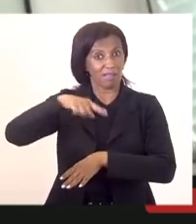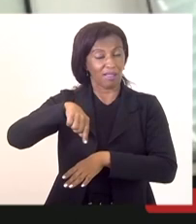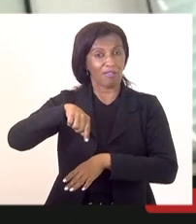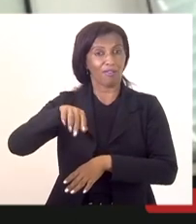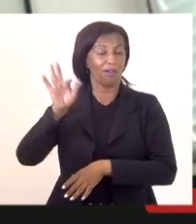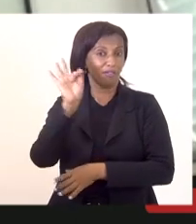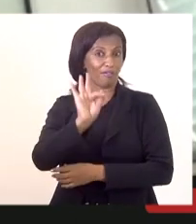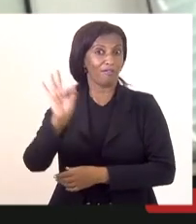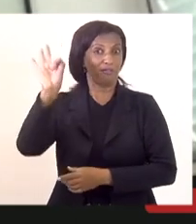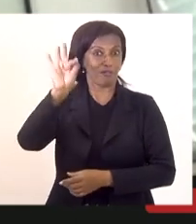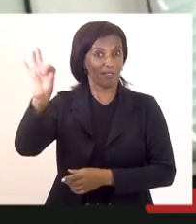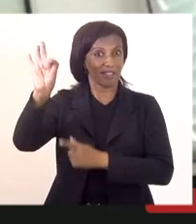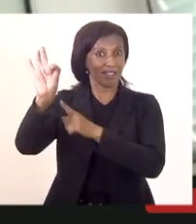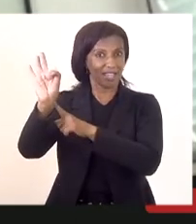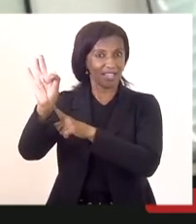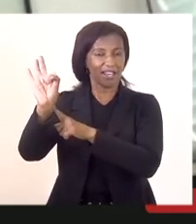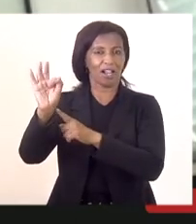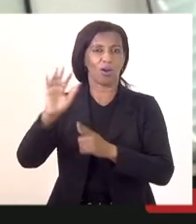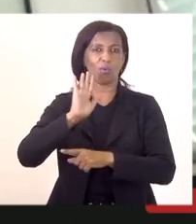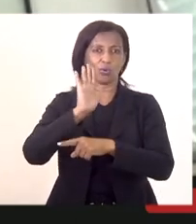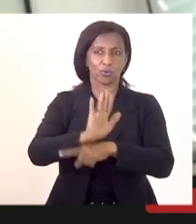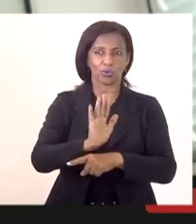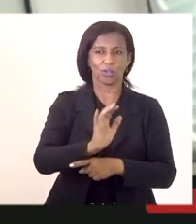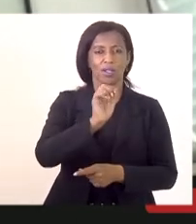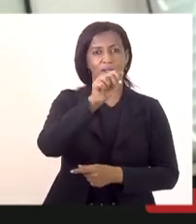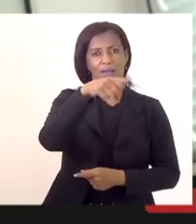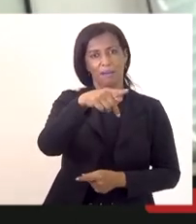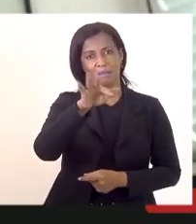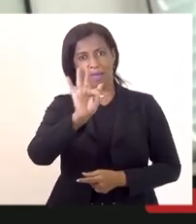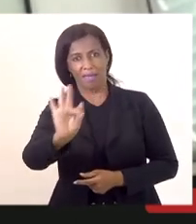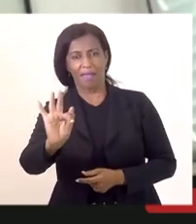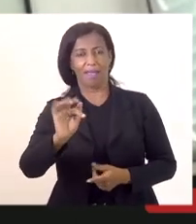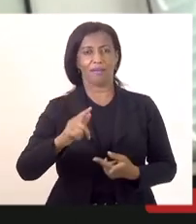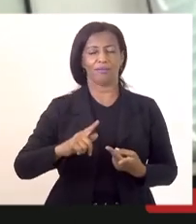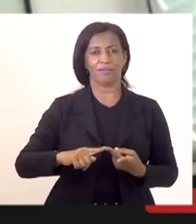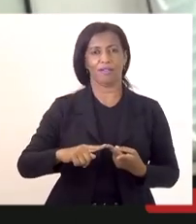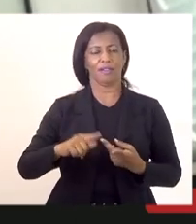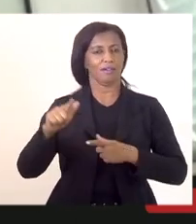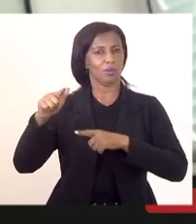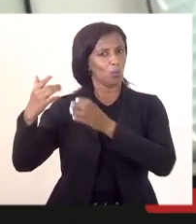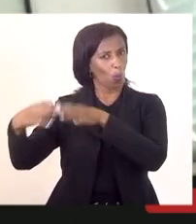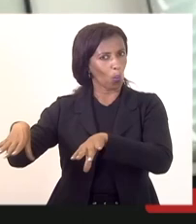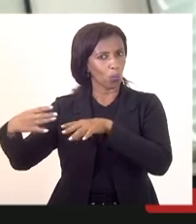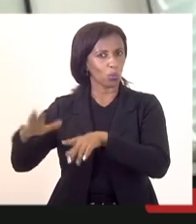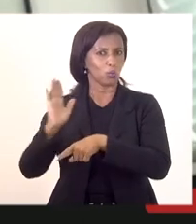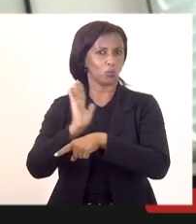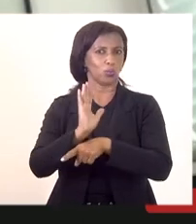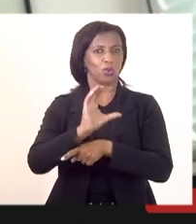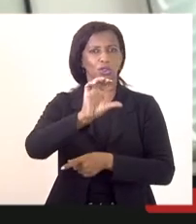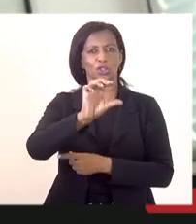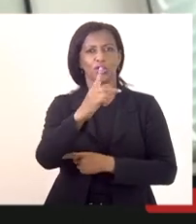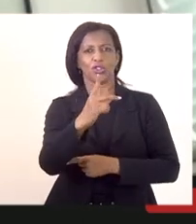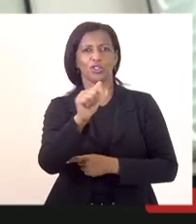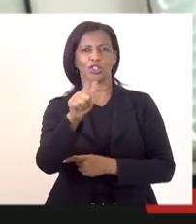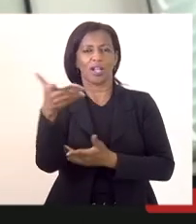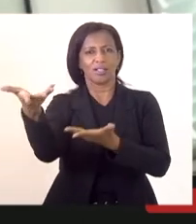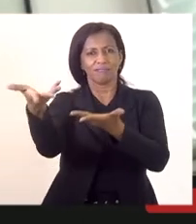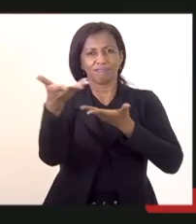resolver o problema de concurso da PRF, da PF. Então, passar a palavra para o meu amigo deputado Charles Batista.